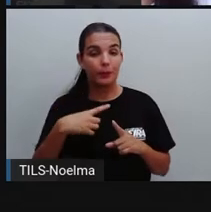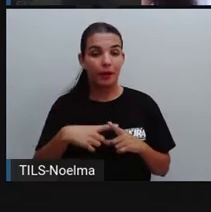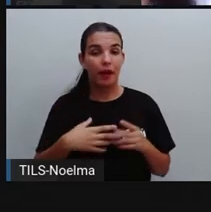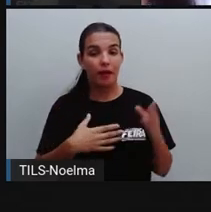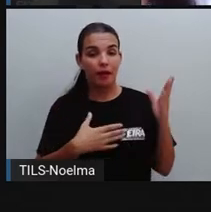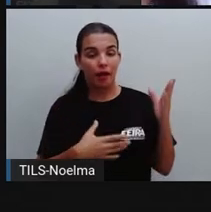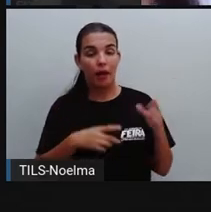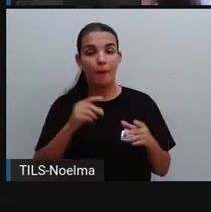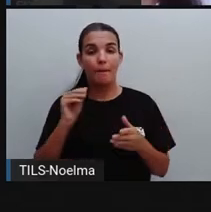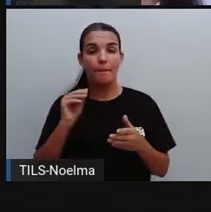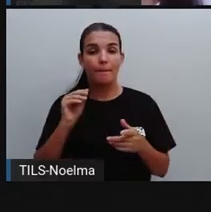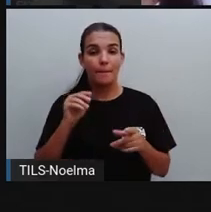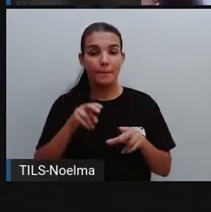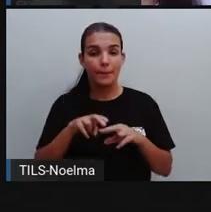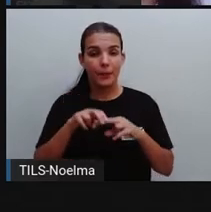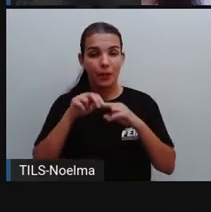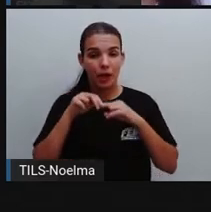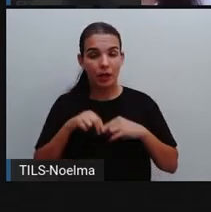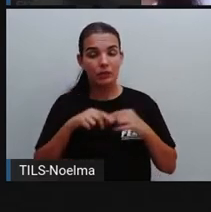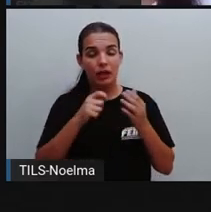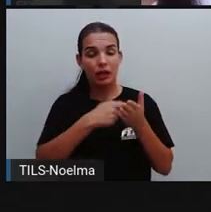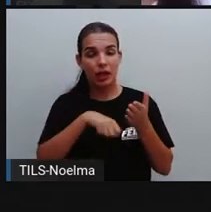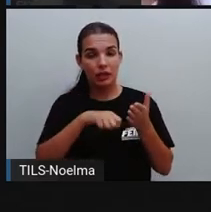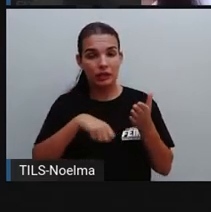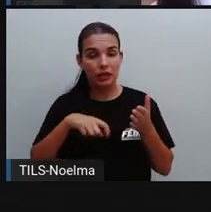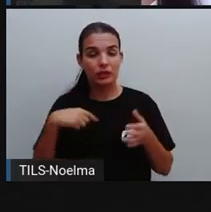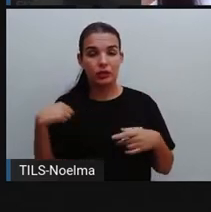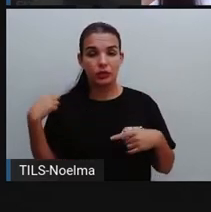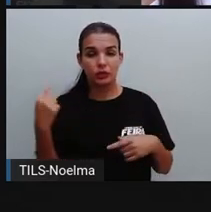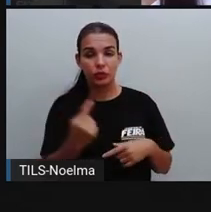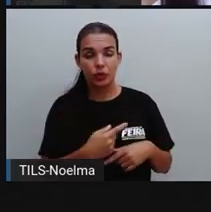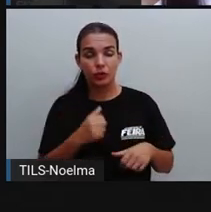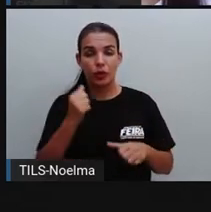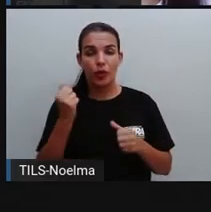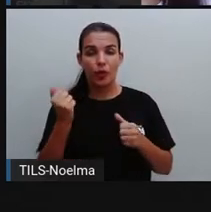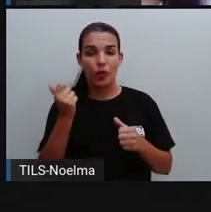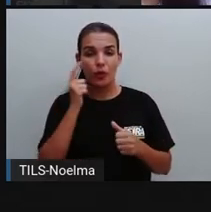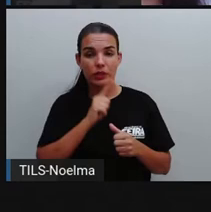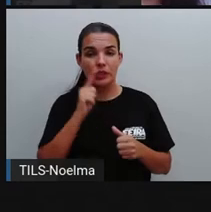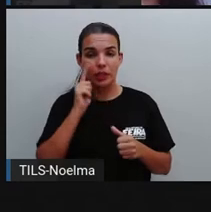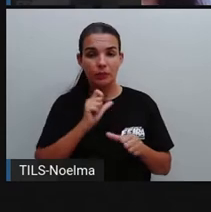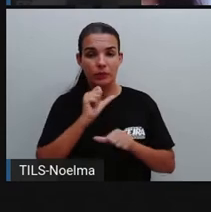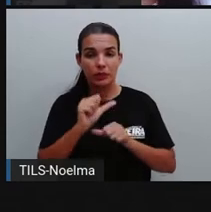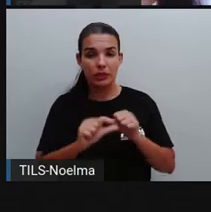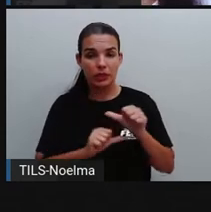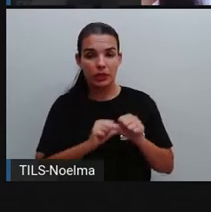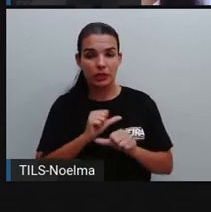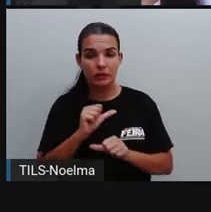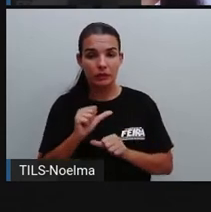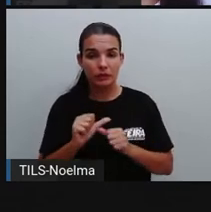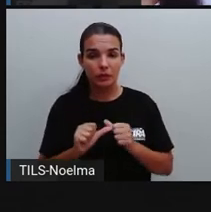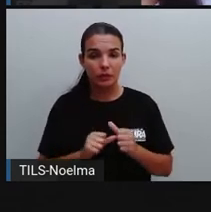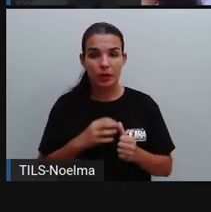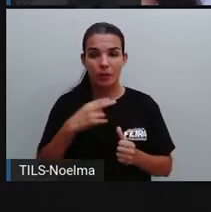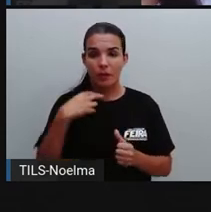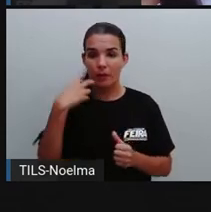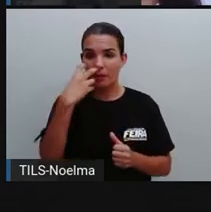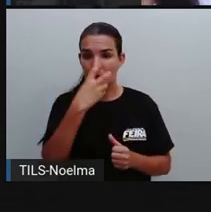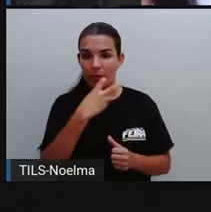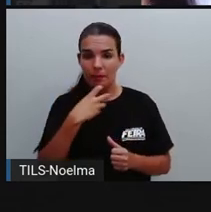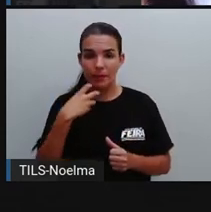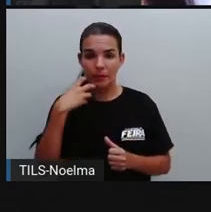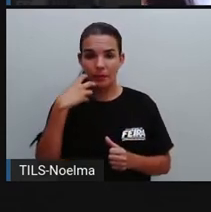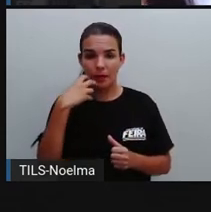a essas letras que nós conseguimos transformar as palavras que são faladas, né? Que são oralizadas